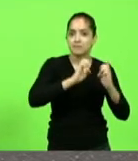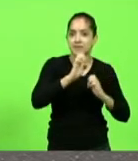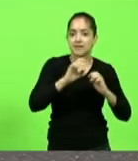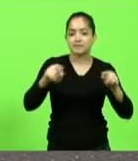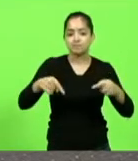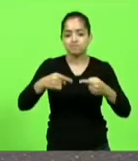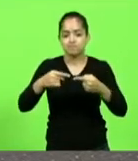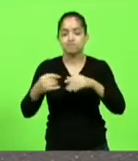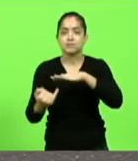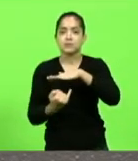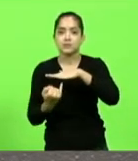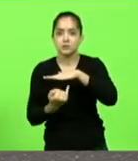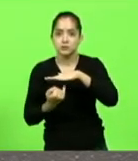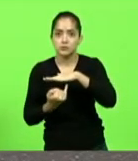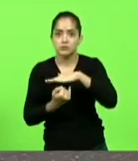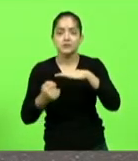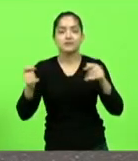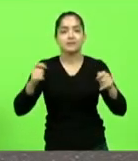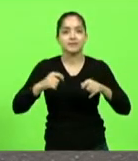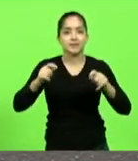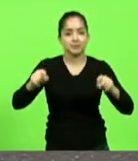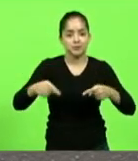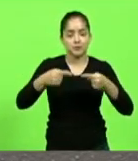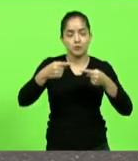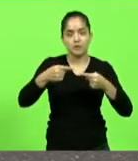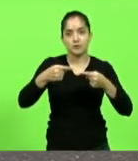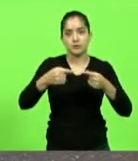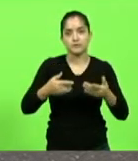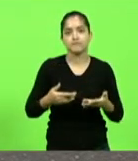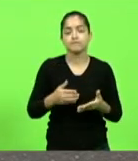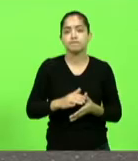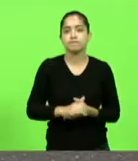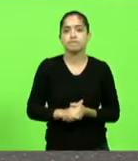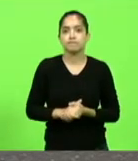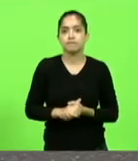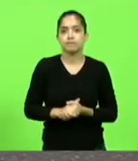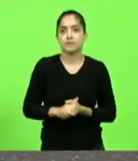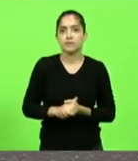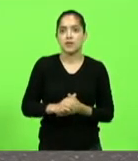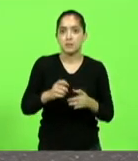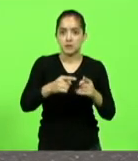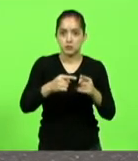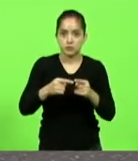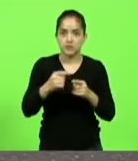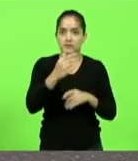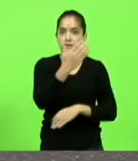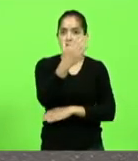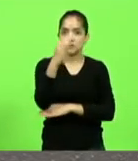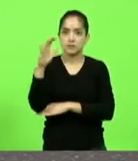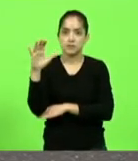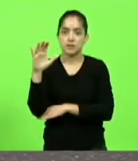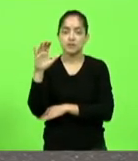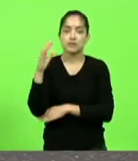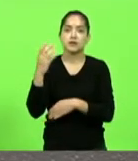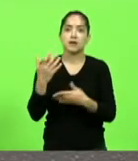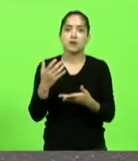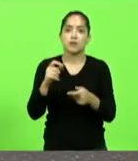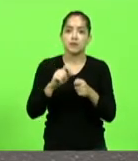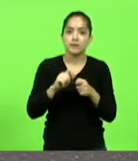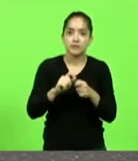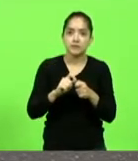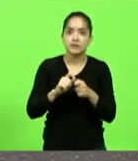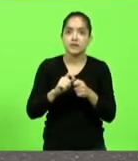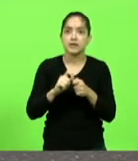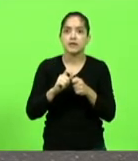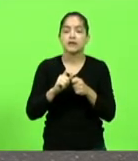indústrias mais uma licença ambiental de instalação para a usina